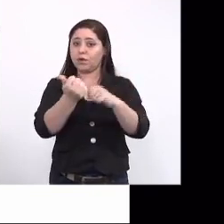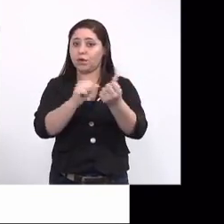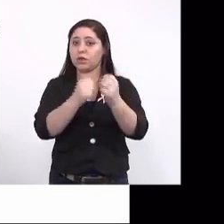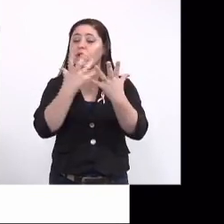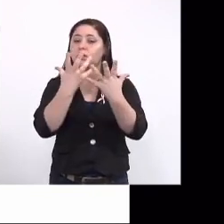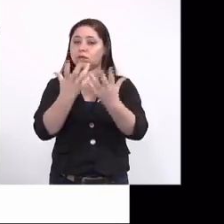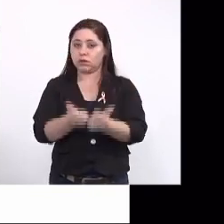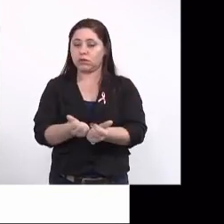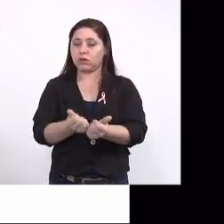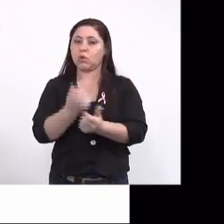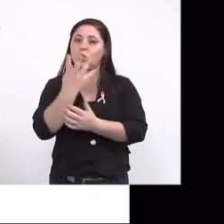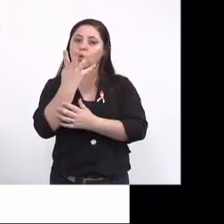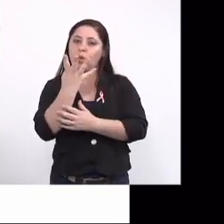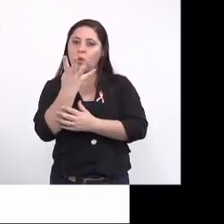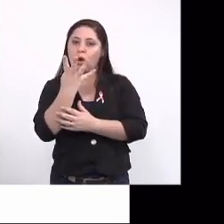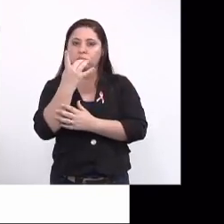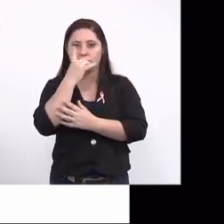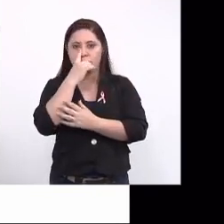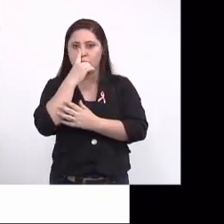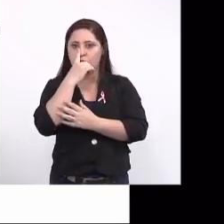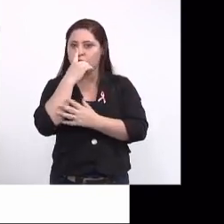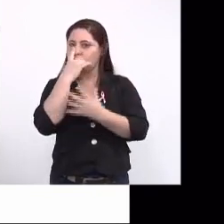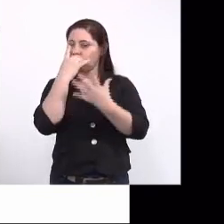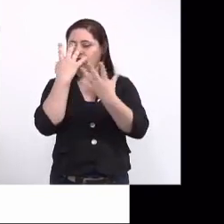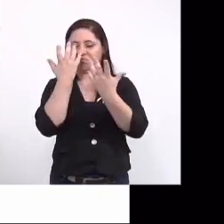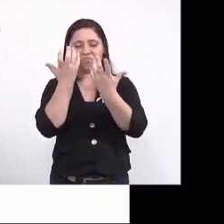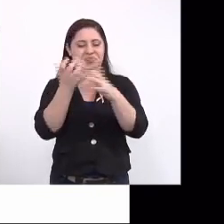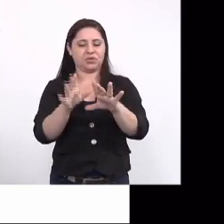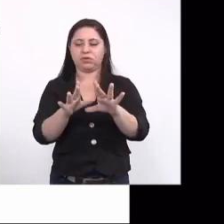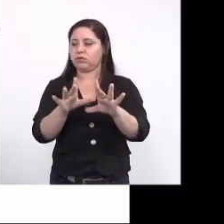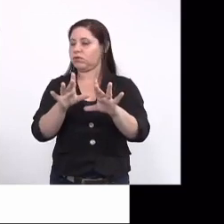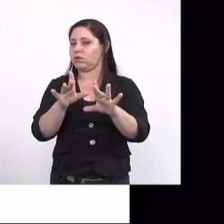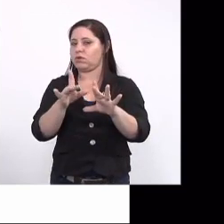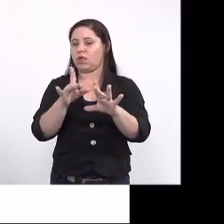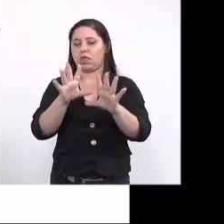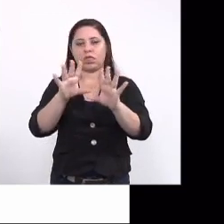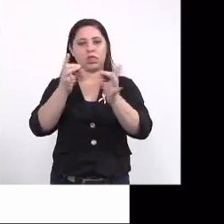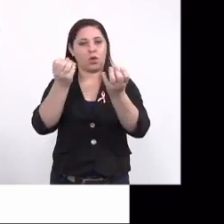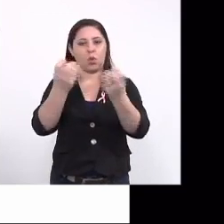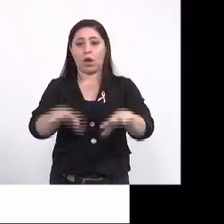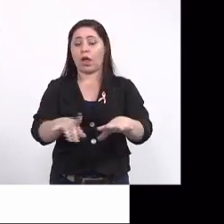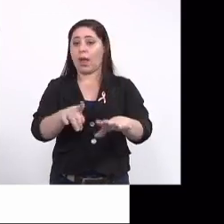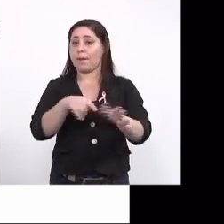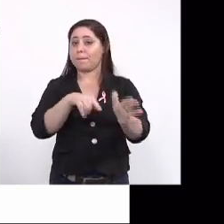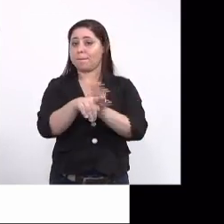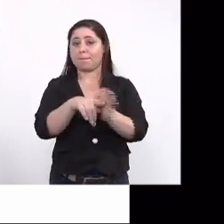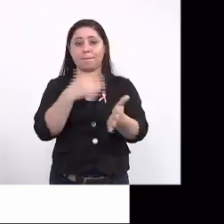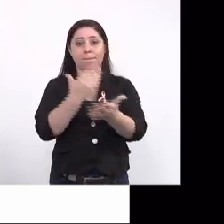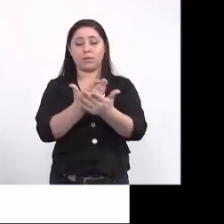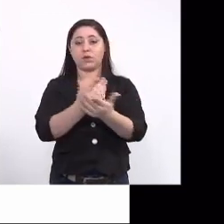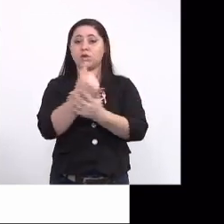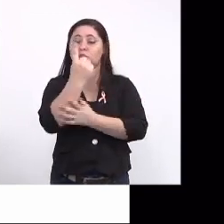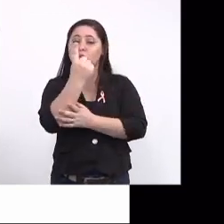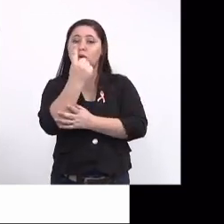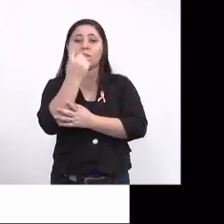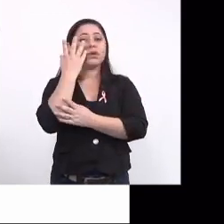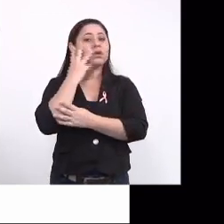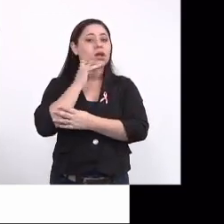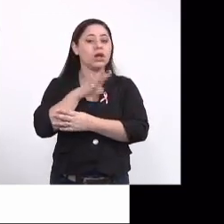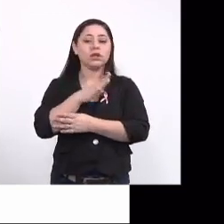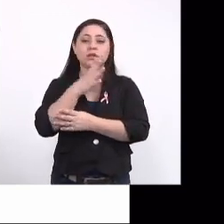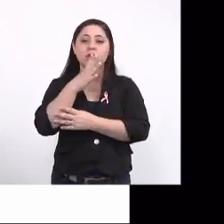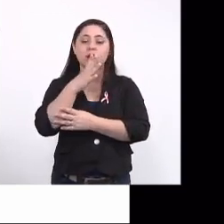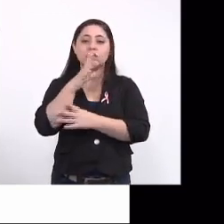aceitaram, e 4 mães se recusaram a participar do estudo, não quiseram participar do estudo, e uma criança indígena não foi